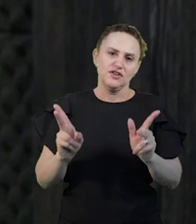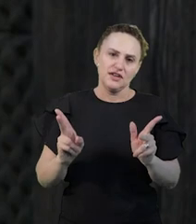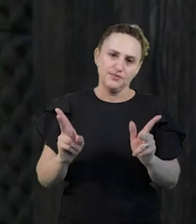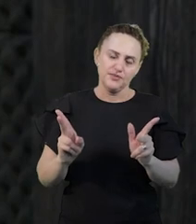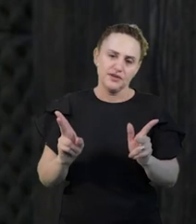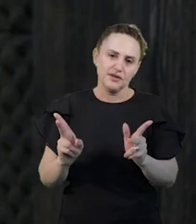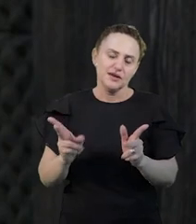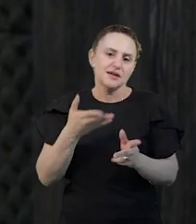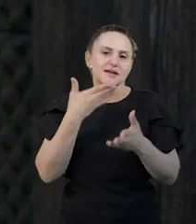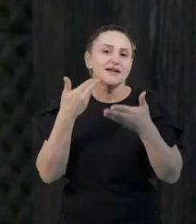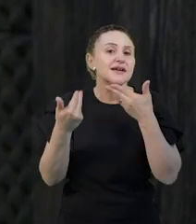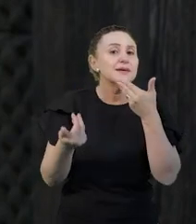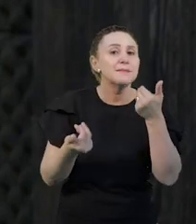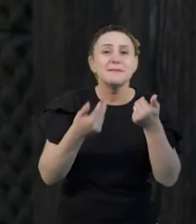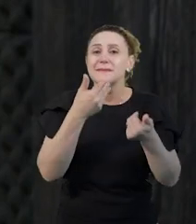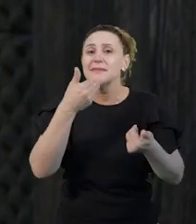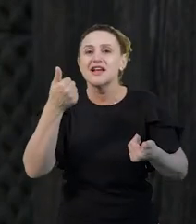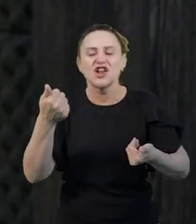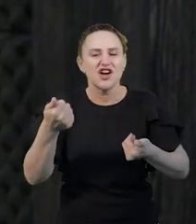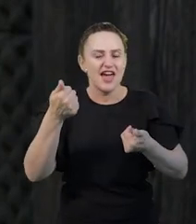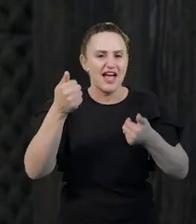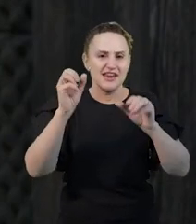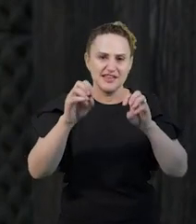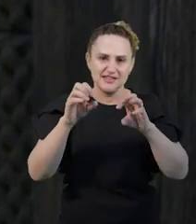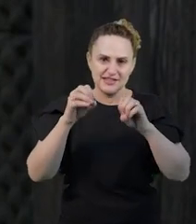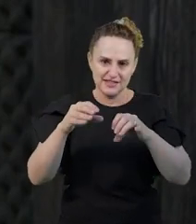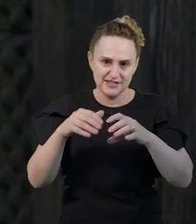o processo de ensino e de aprendizagem.